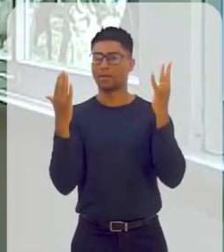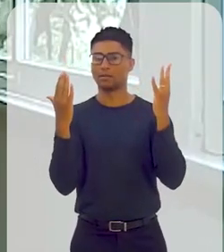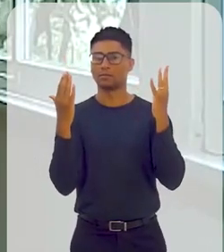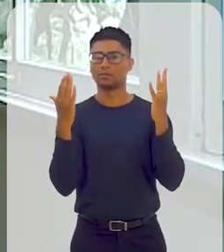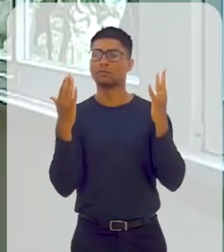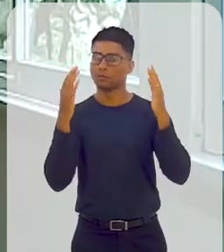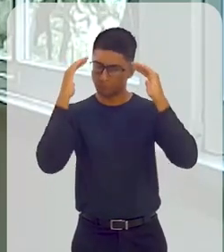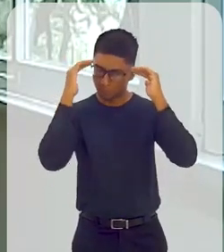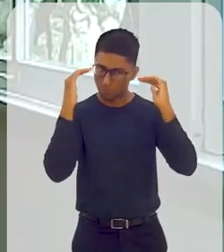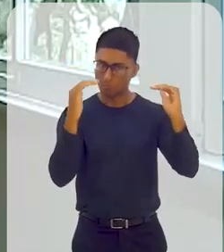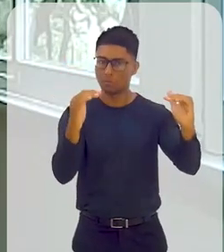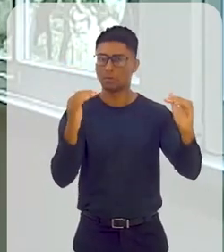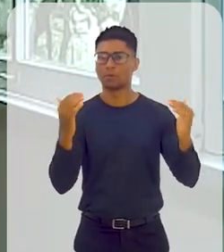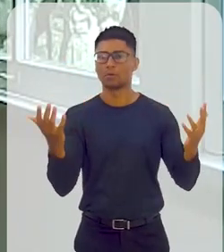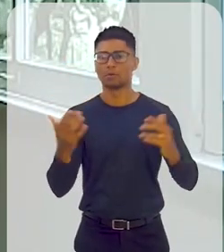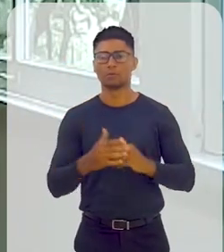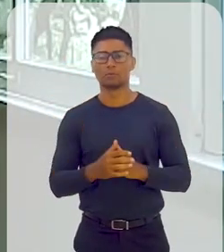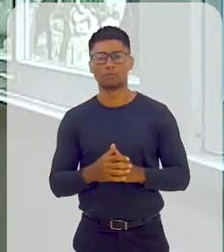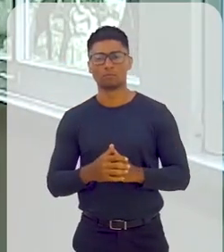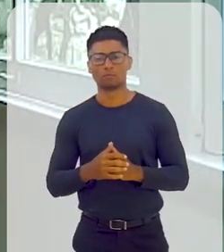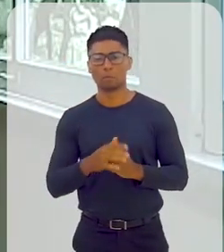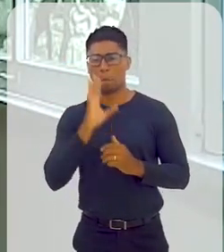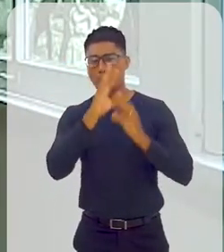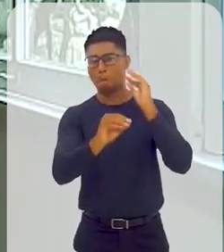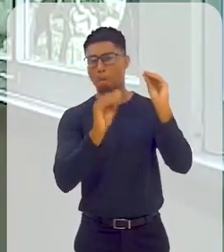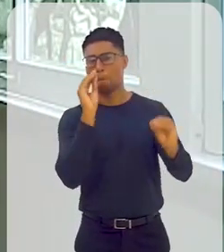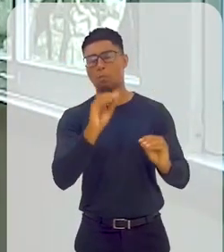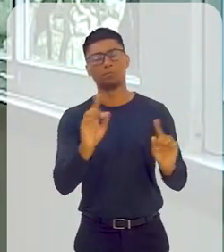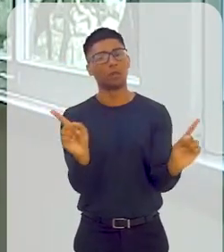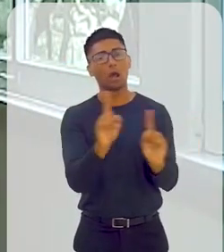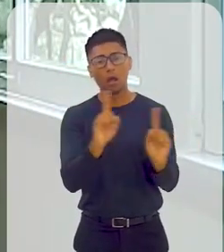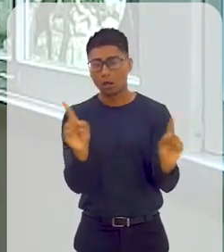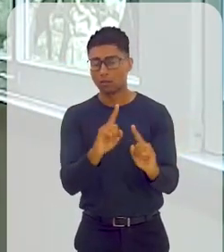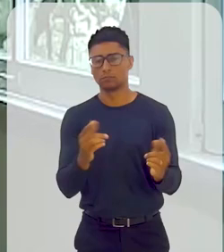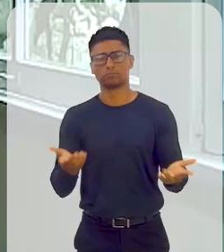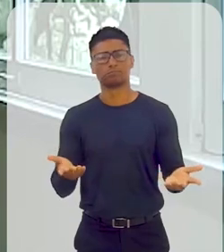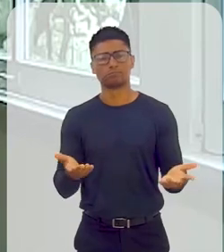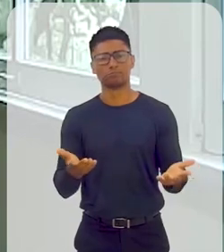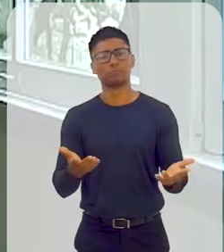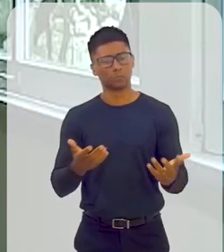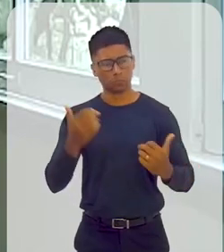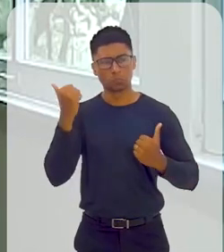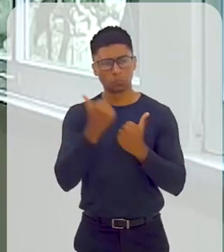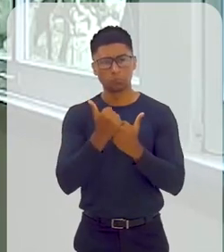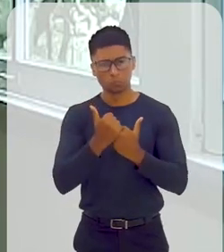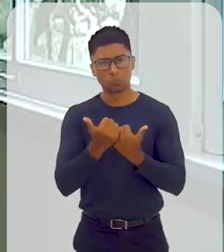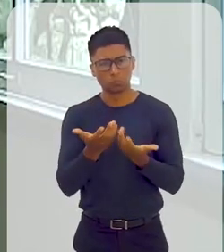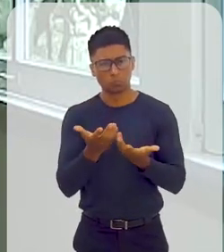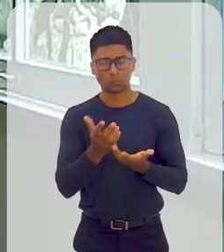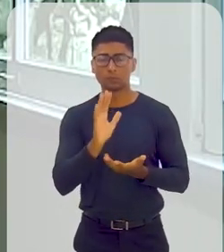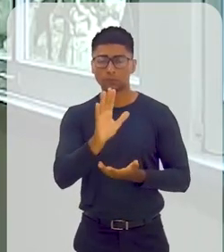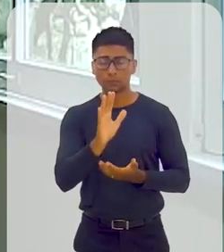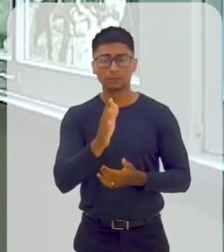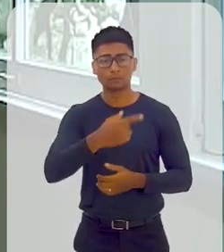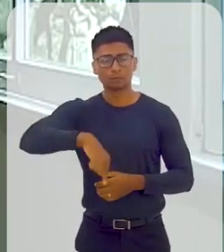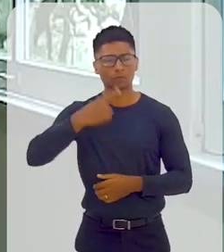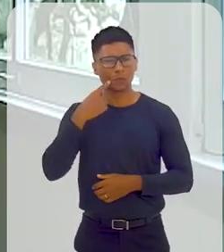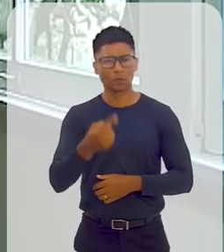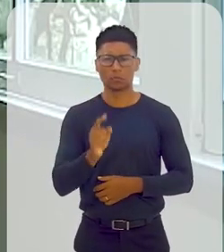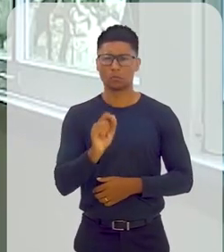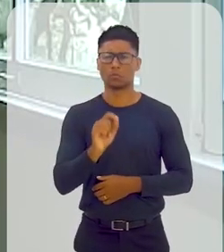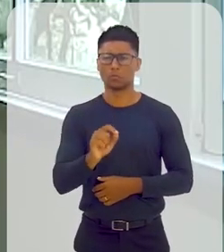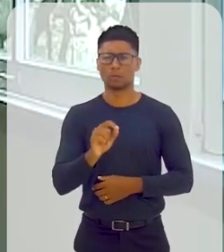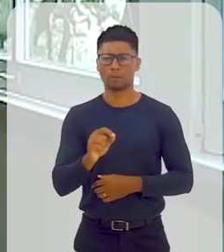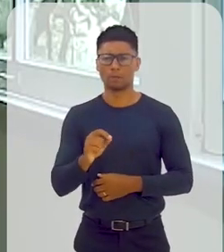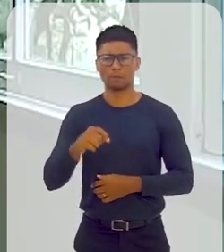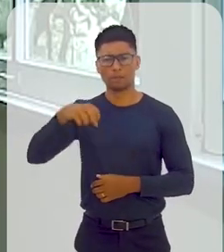Pelo contrário. É fortalecer. Mas o que é que a gente vê? Acabou a indústria naval. Acabou a indústria petroquímica. Acabou. Não